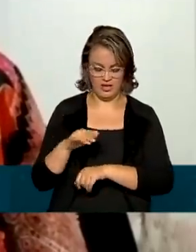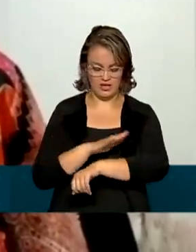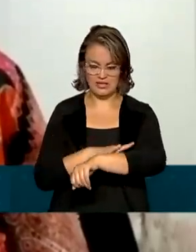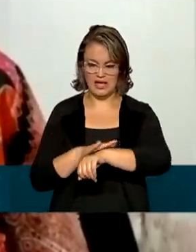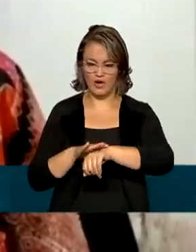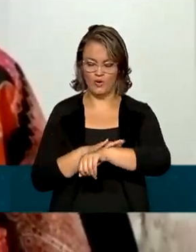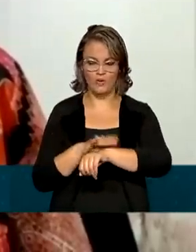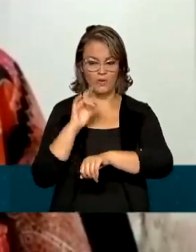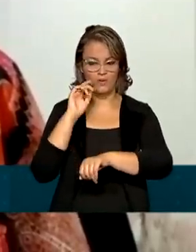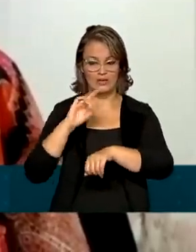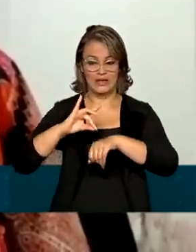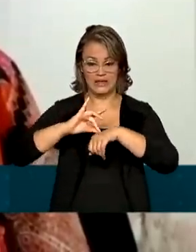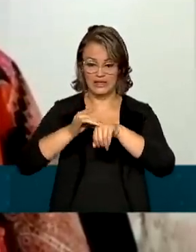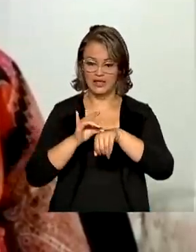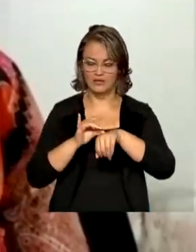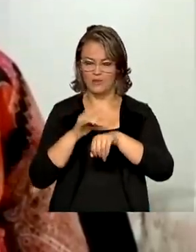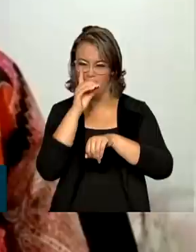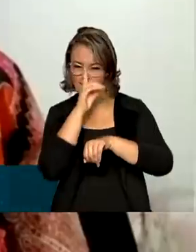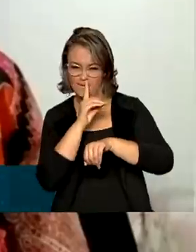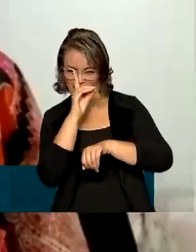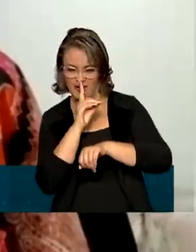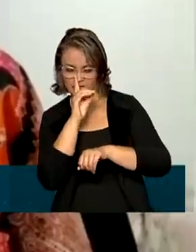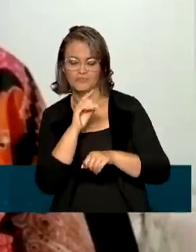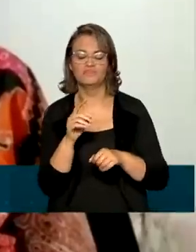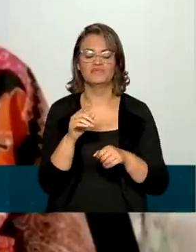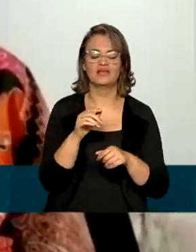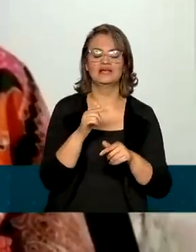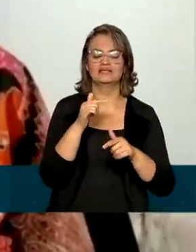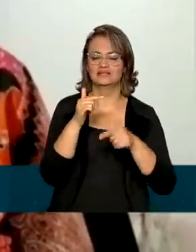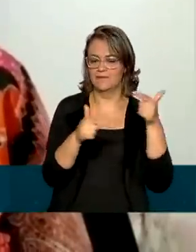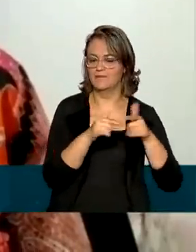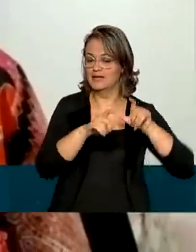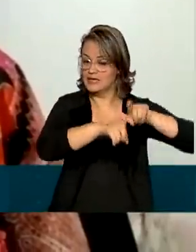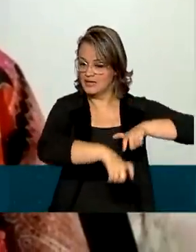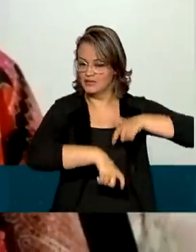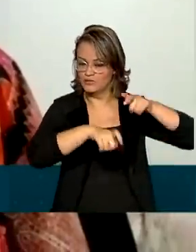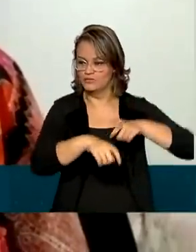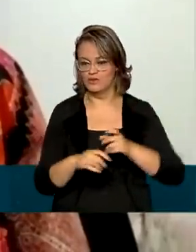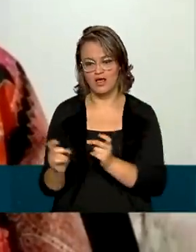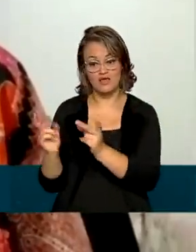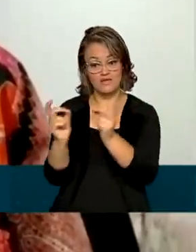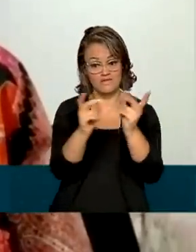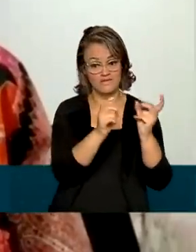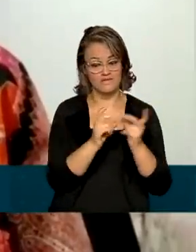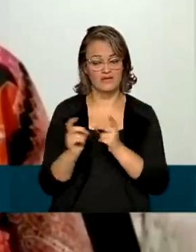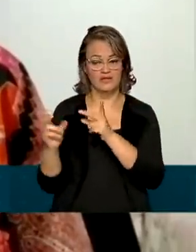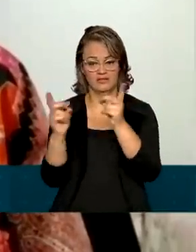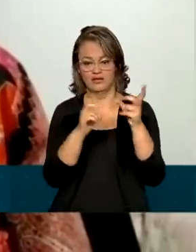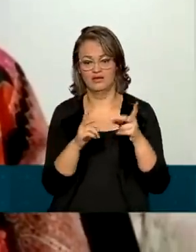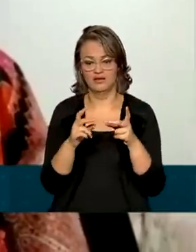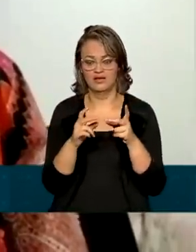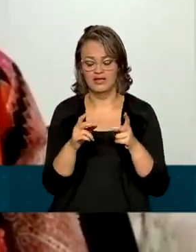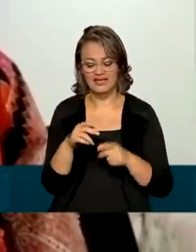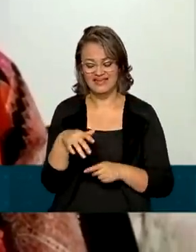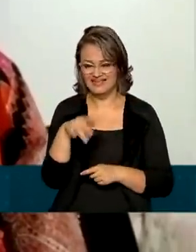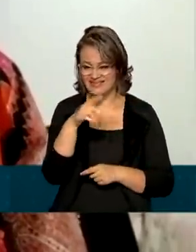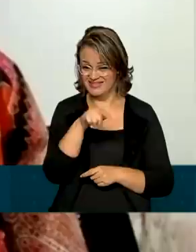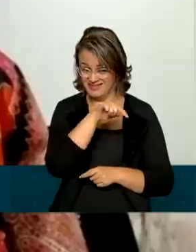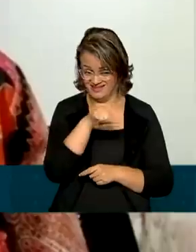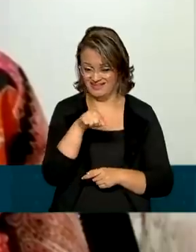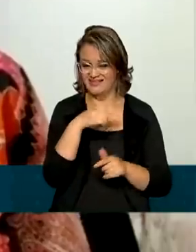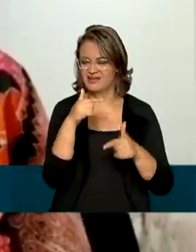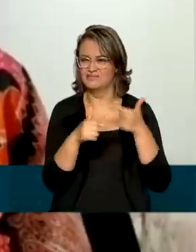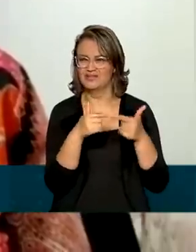preta ou parda, está concentrada nas atividades da agricultura e do comércio e as pessoas nessa situação têm um